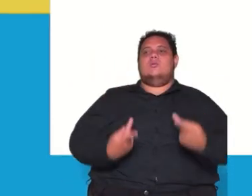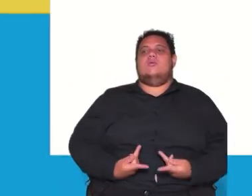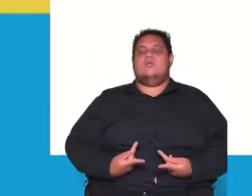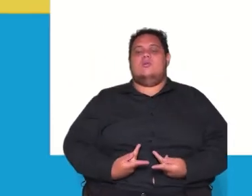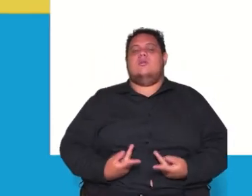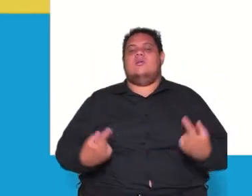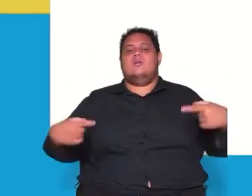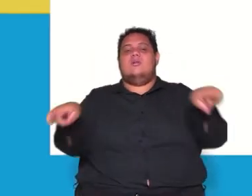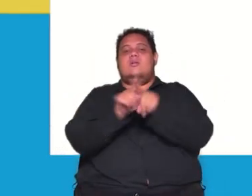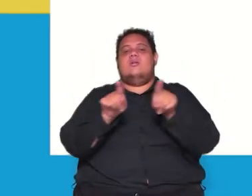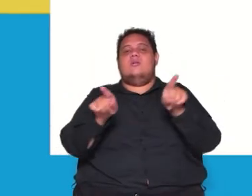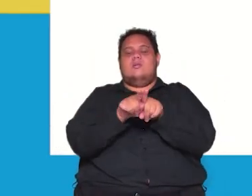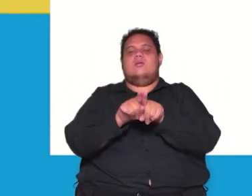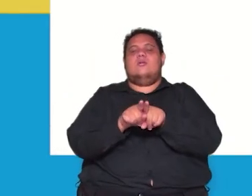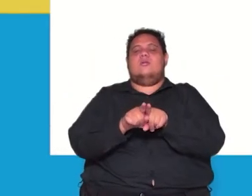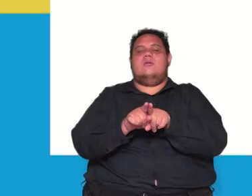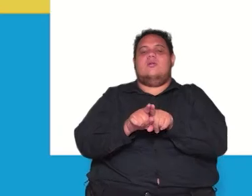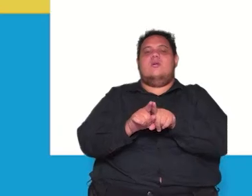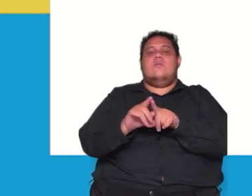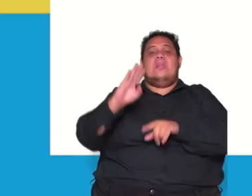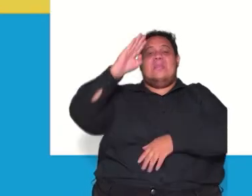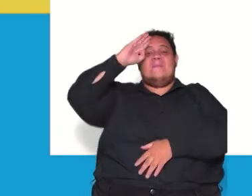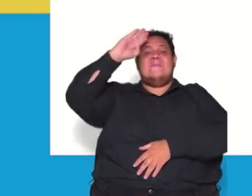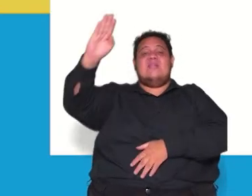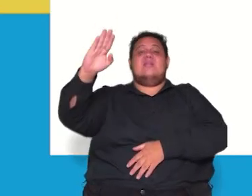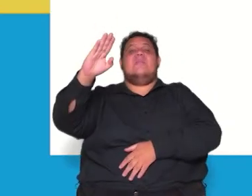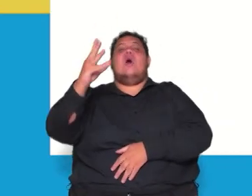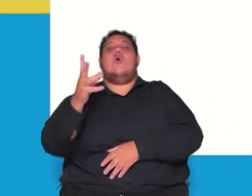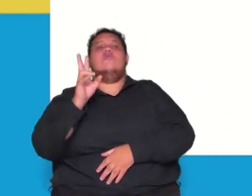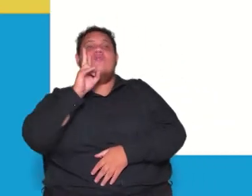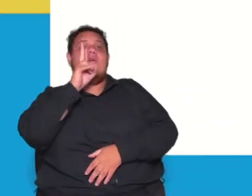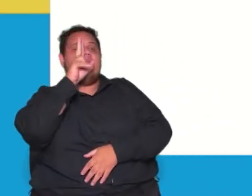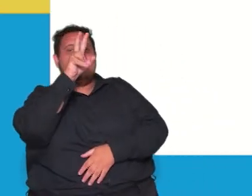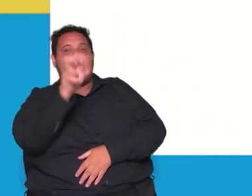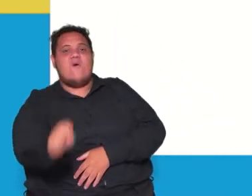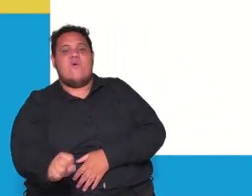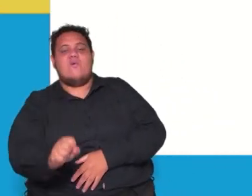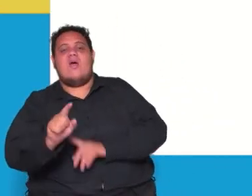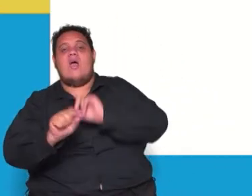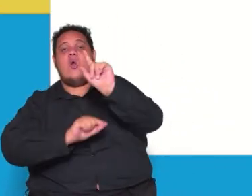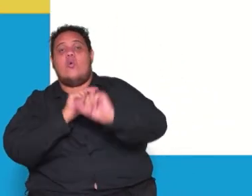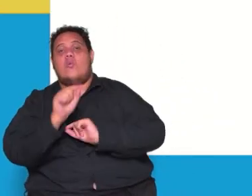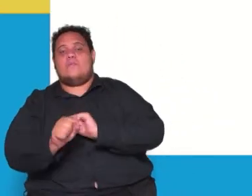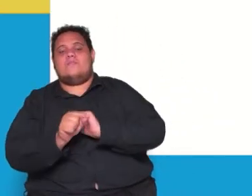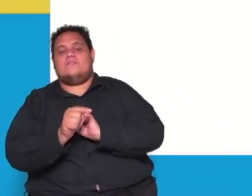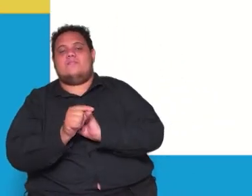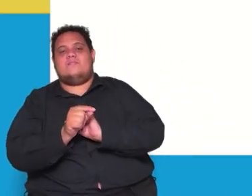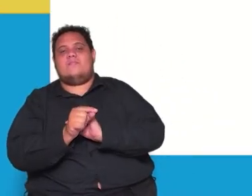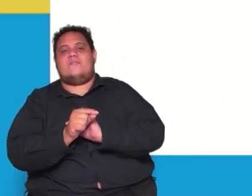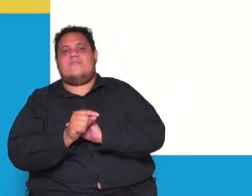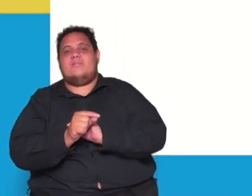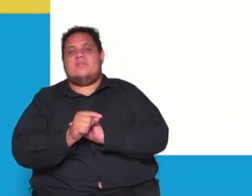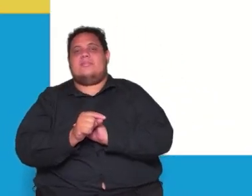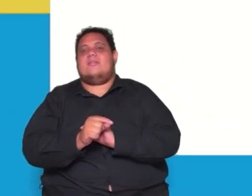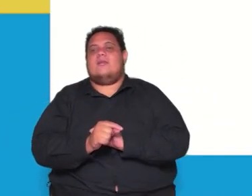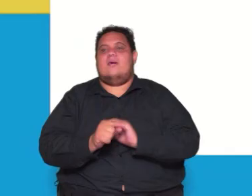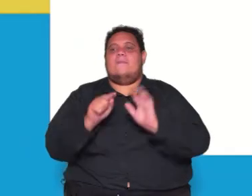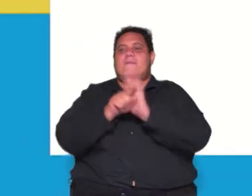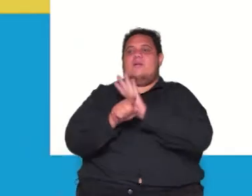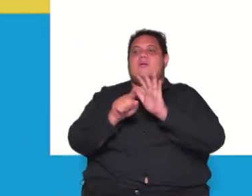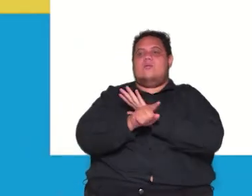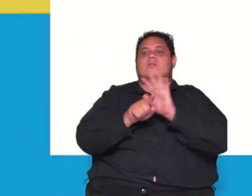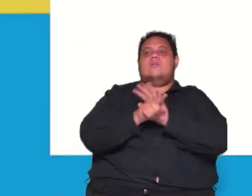imanente em sua essência suas principais linhas de força foram direto para a questão